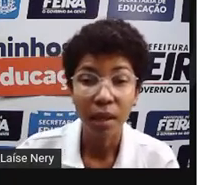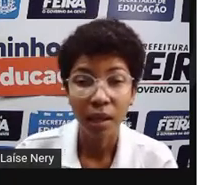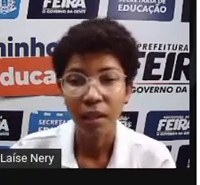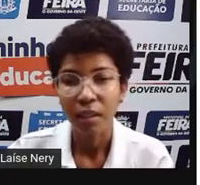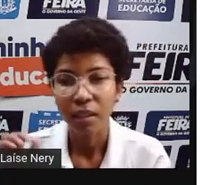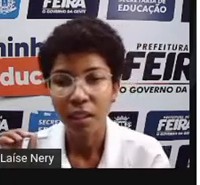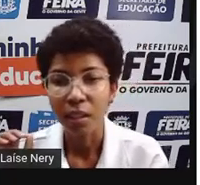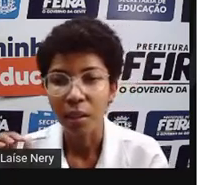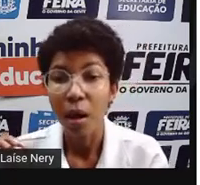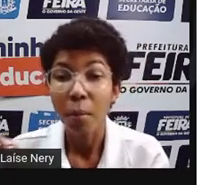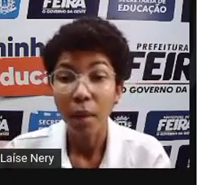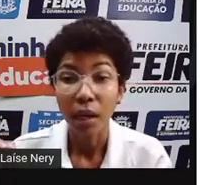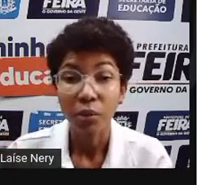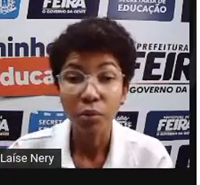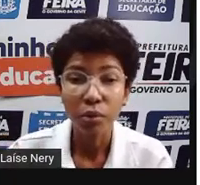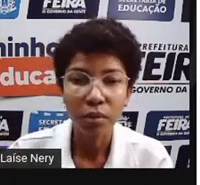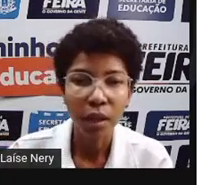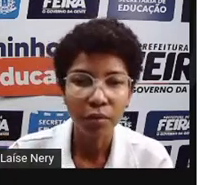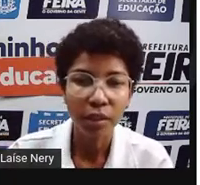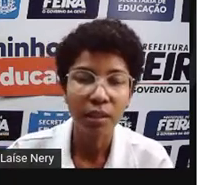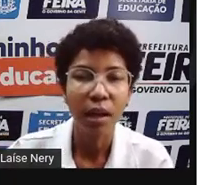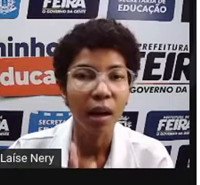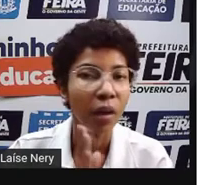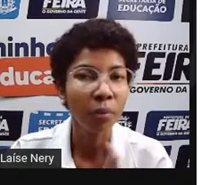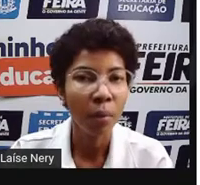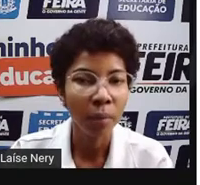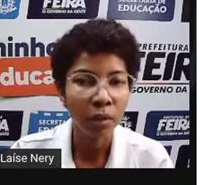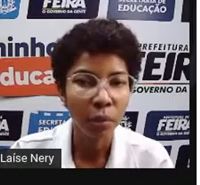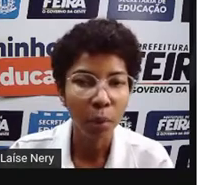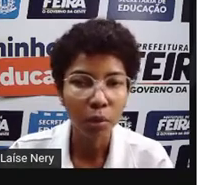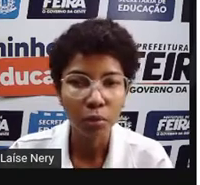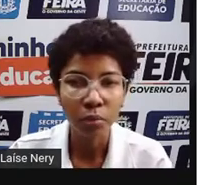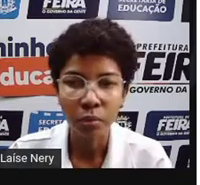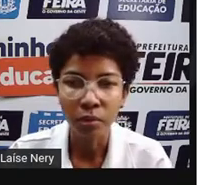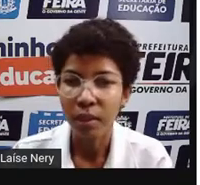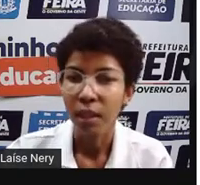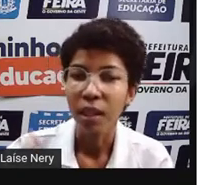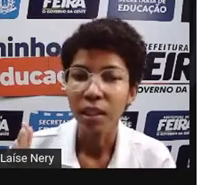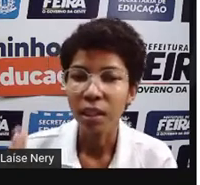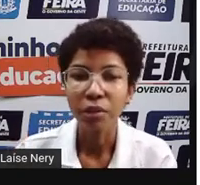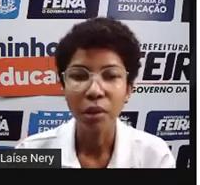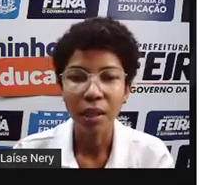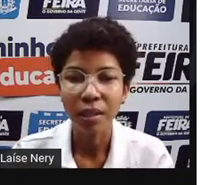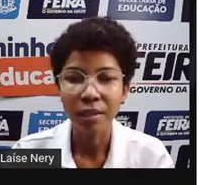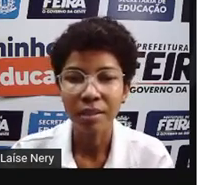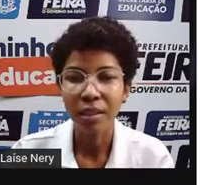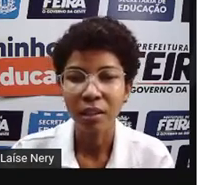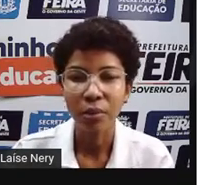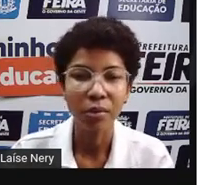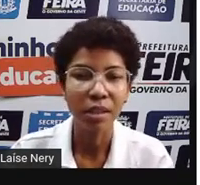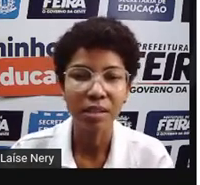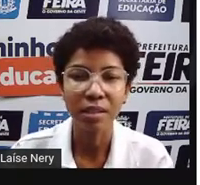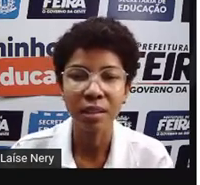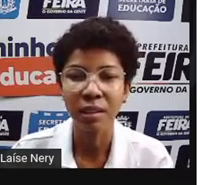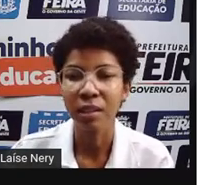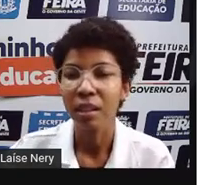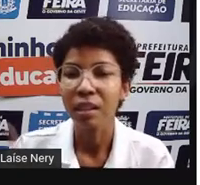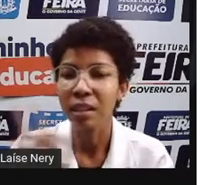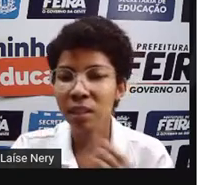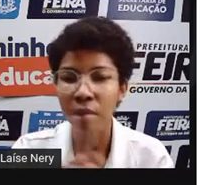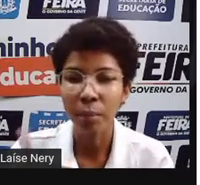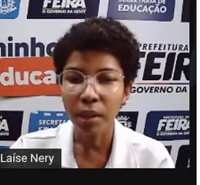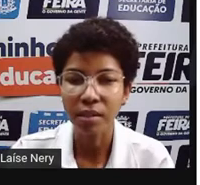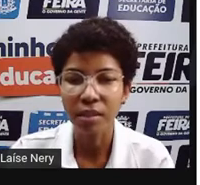saber que para tudo na vida há um momento oportuno, em que a tolerância nos ensina